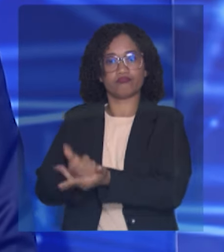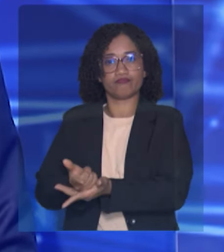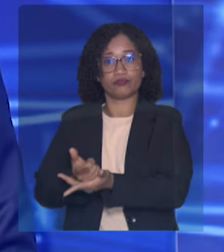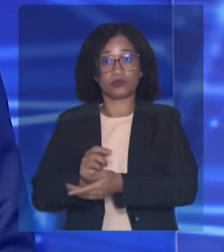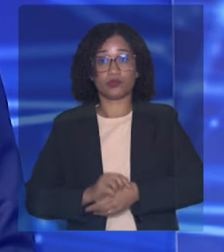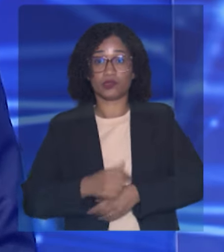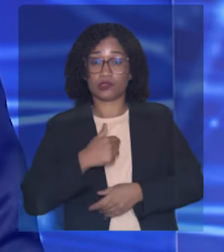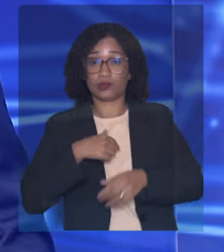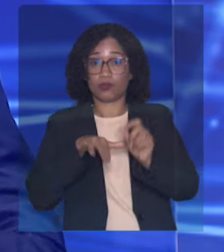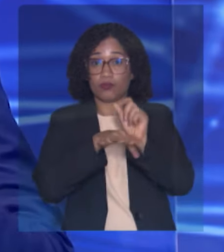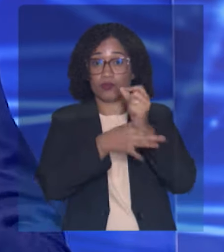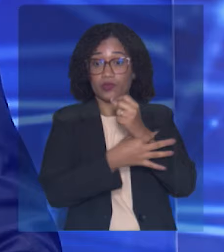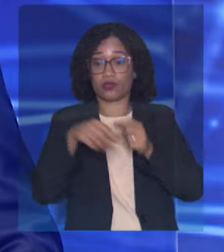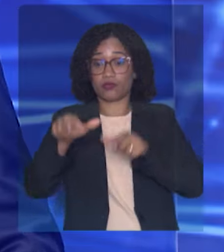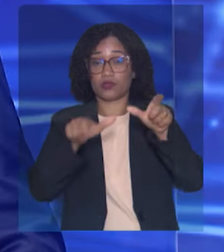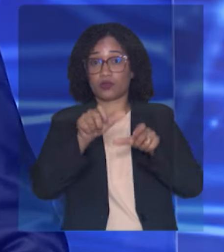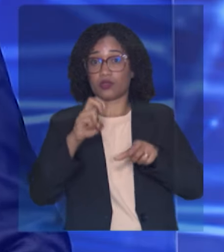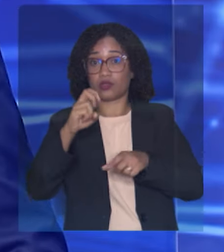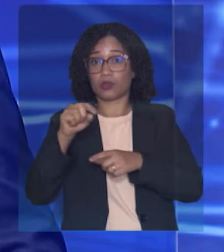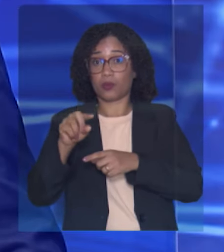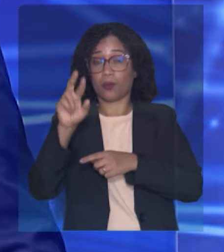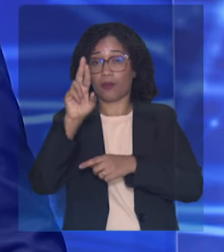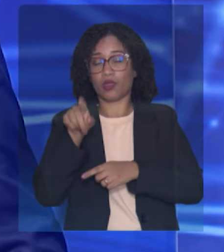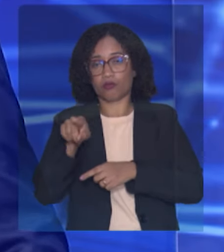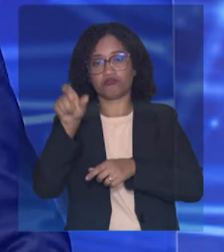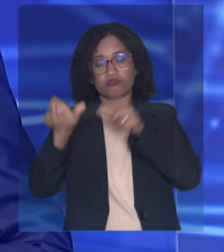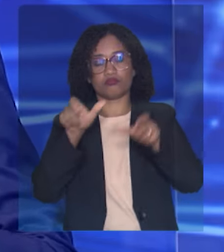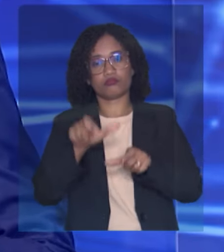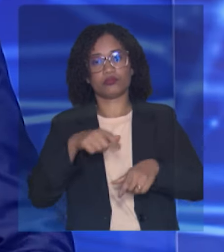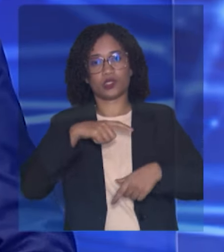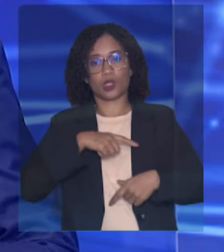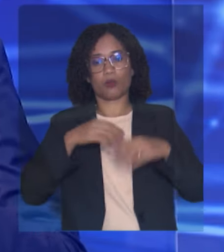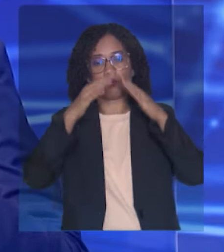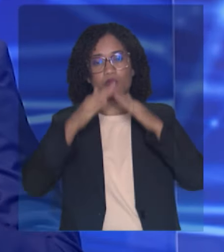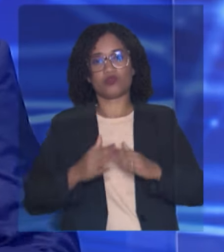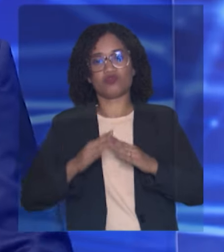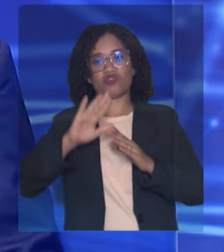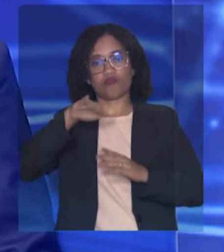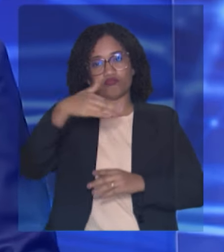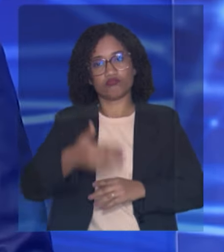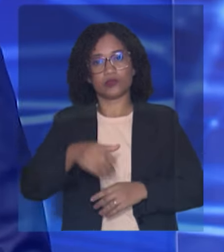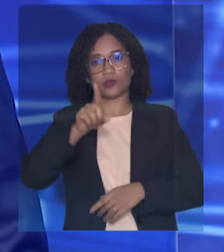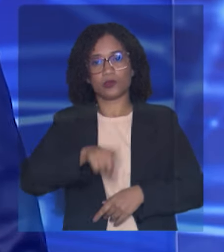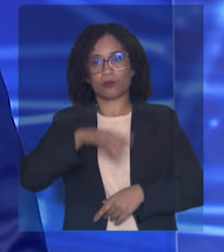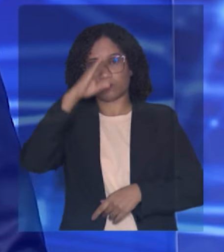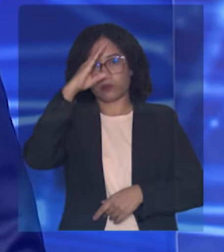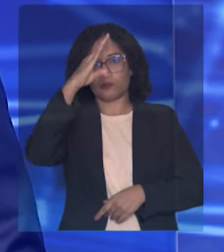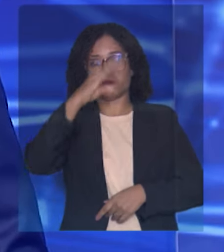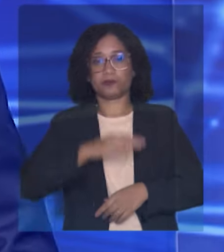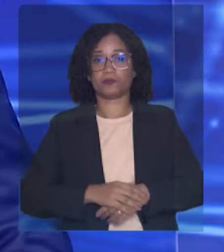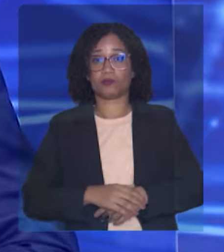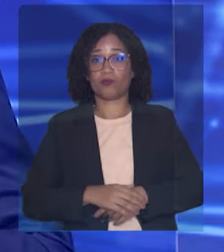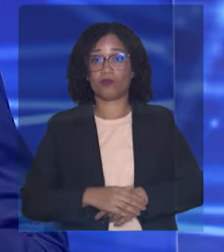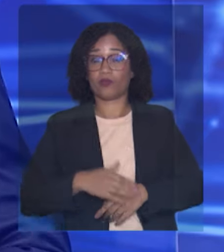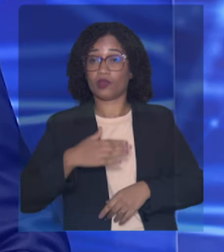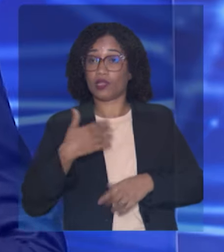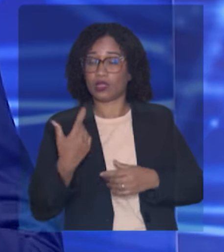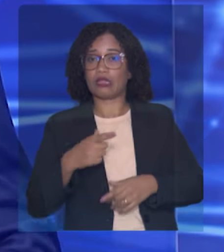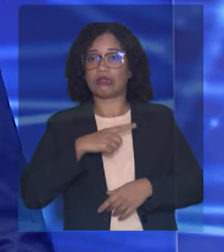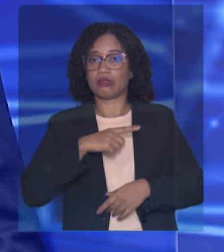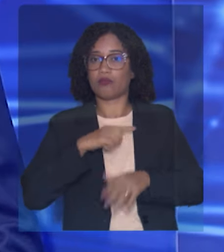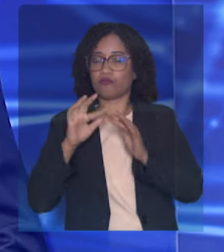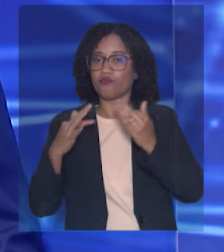é prioridade. A minha vice, dona Mira, é uma ativista fundadora do Movimento Sem Teto em Salvador e tem um